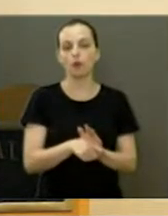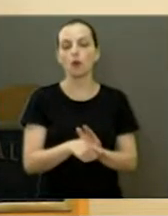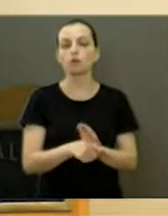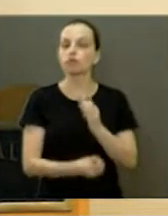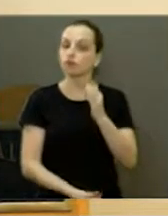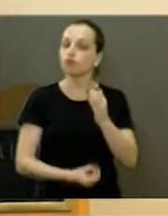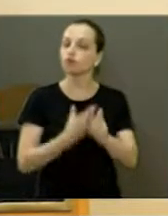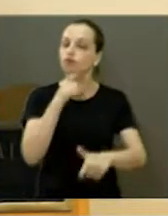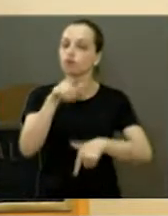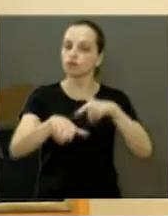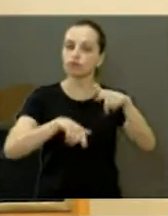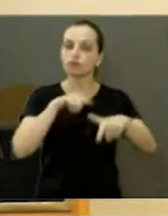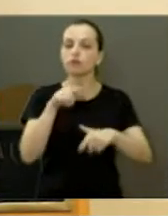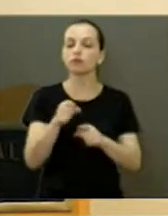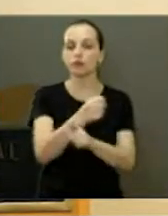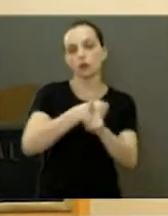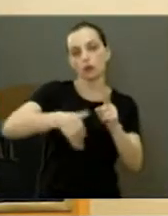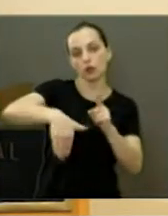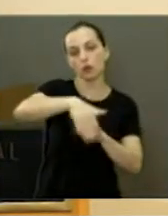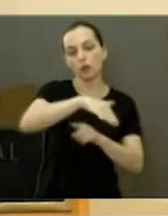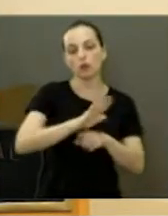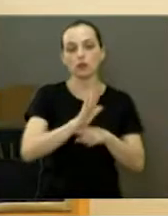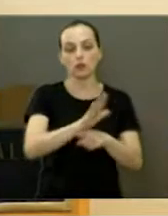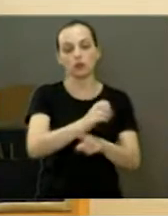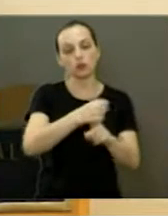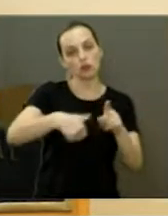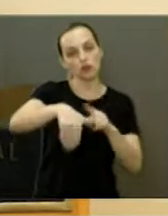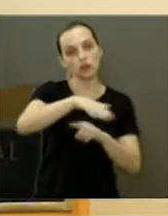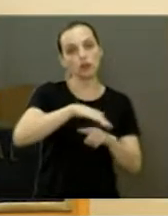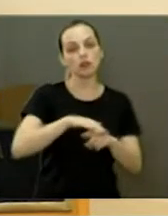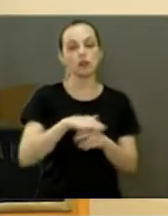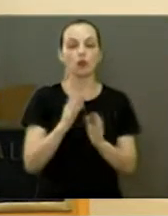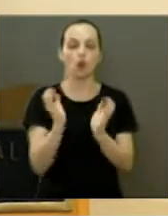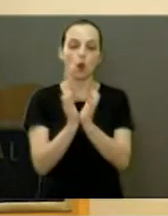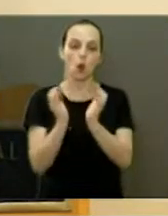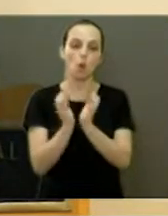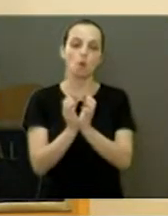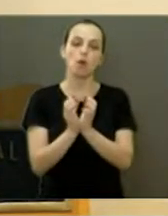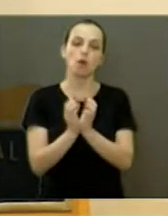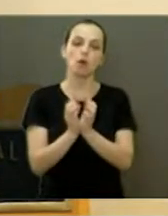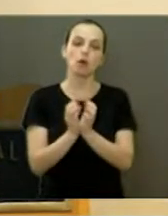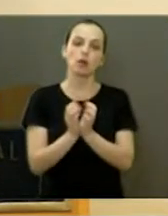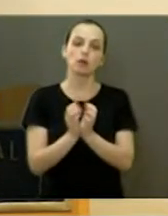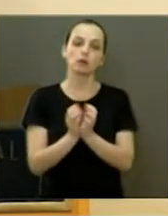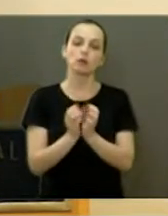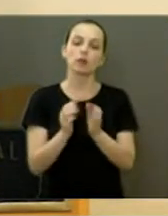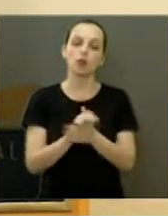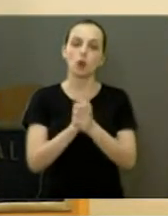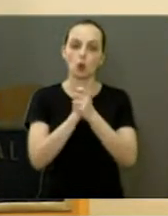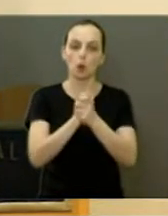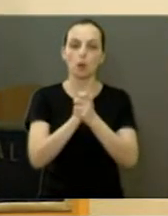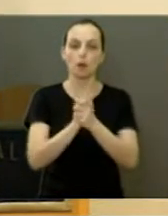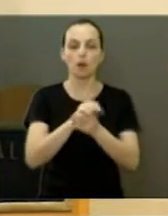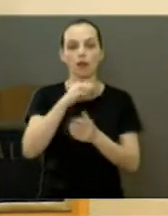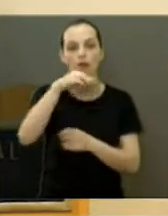sociabilidade, assistência social, companheirismo e convênio. Eu quero cumprimentar aqui a Marta